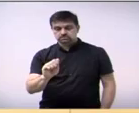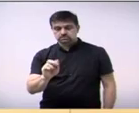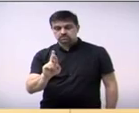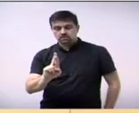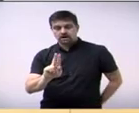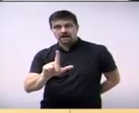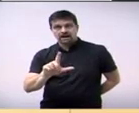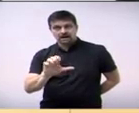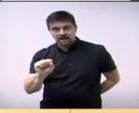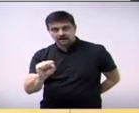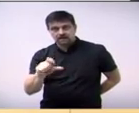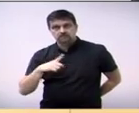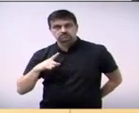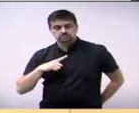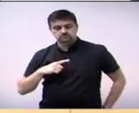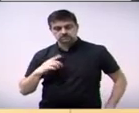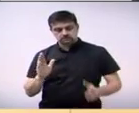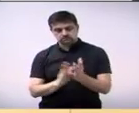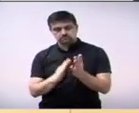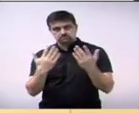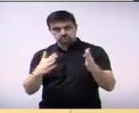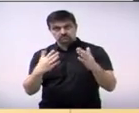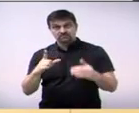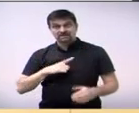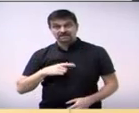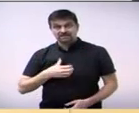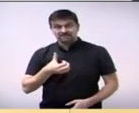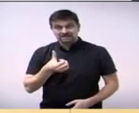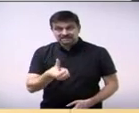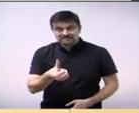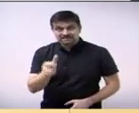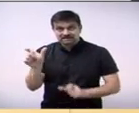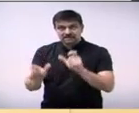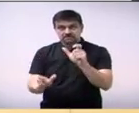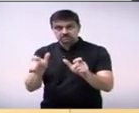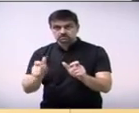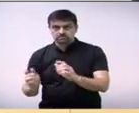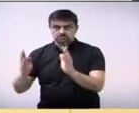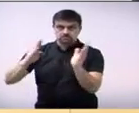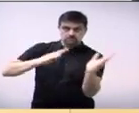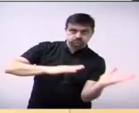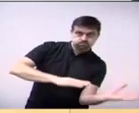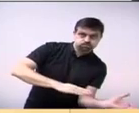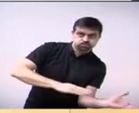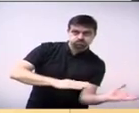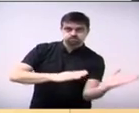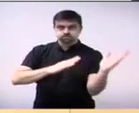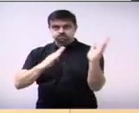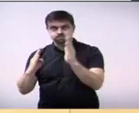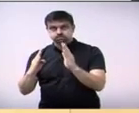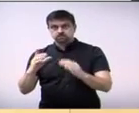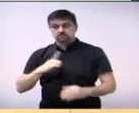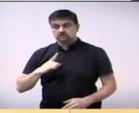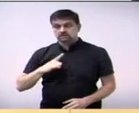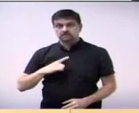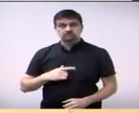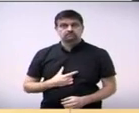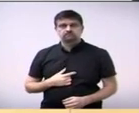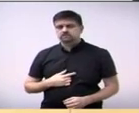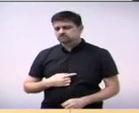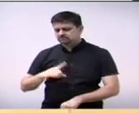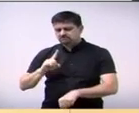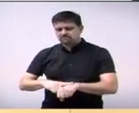teve seis batismos ali pessoas que aceitaram Jesus teve um bolo gostoso foi um momento muito bom com a